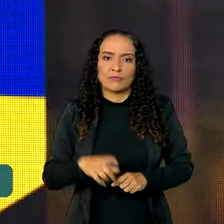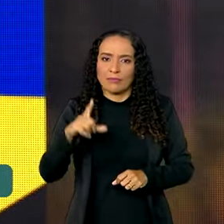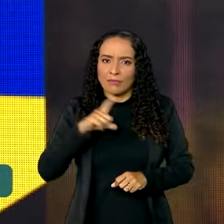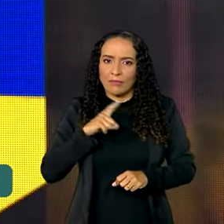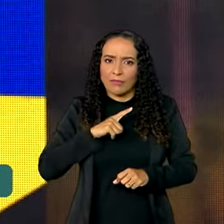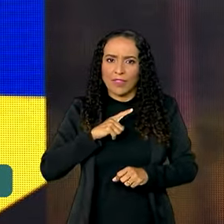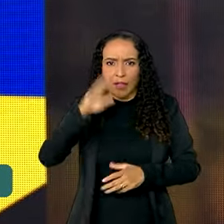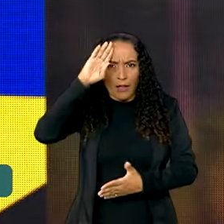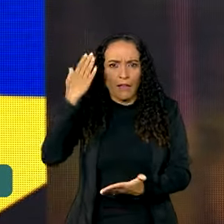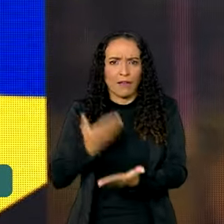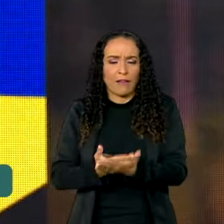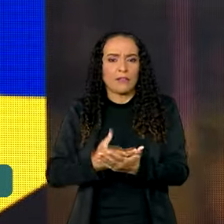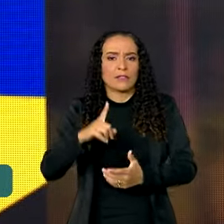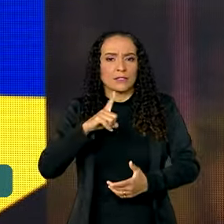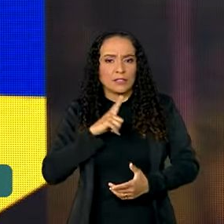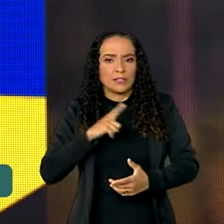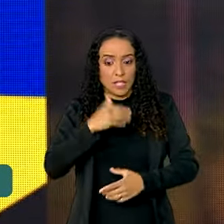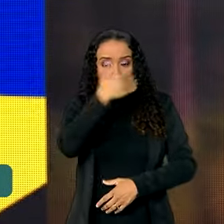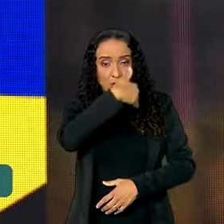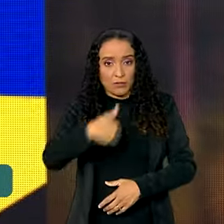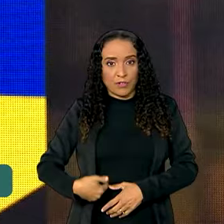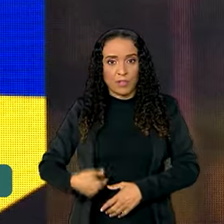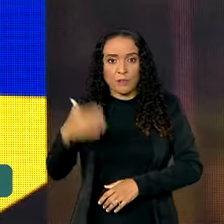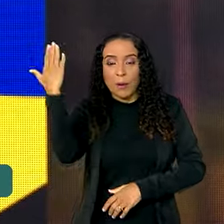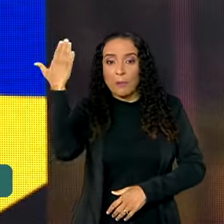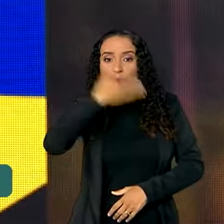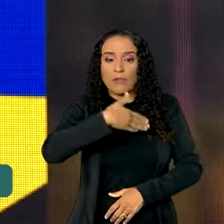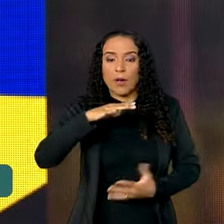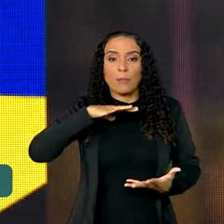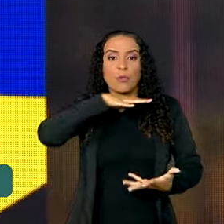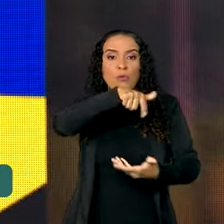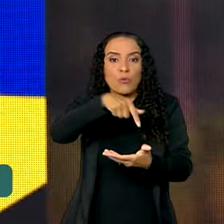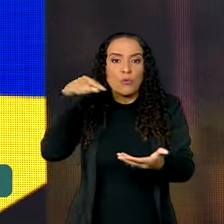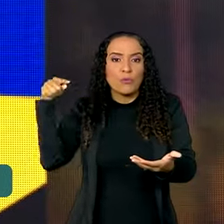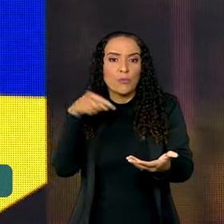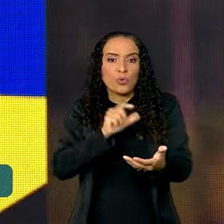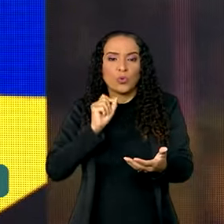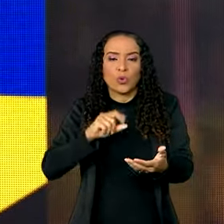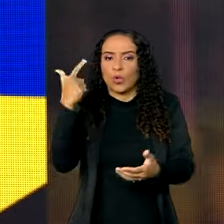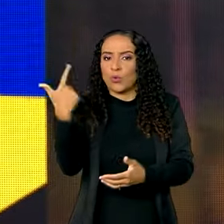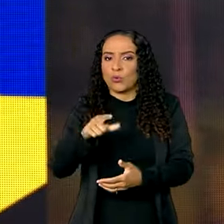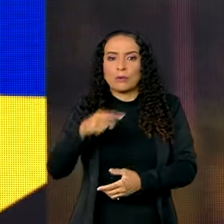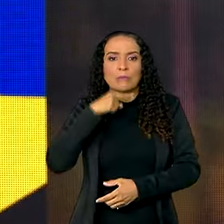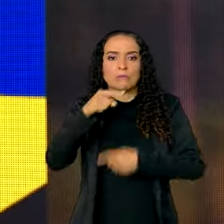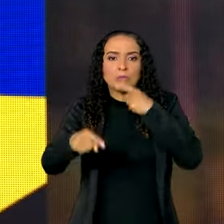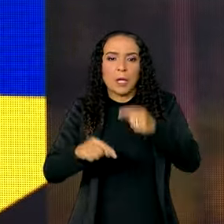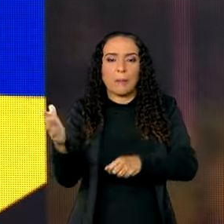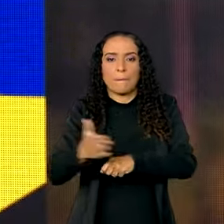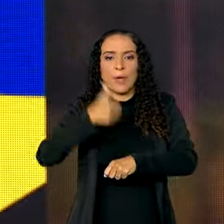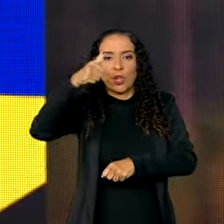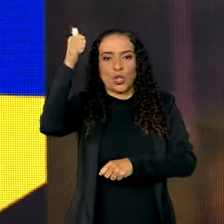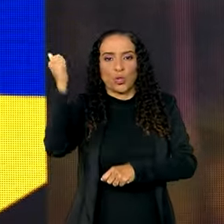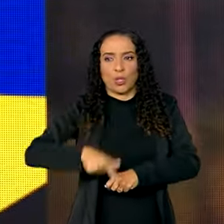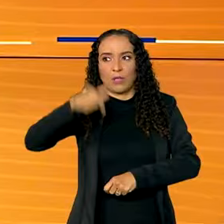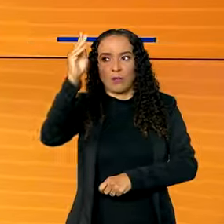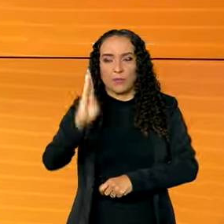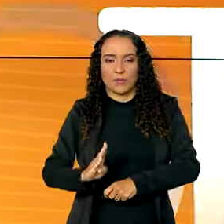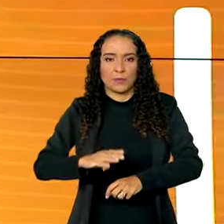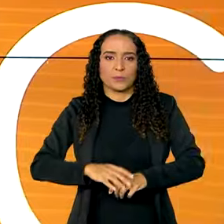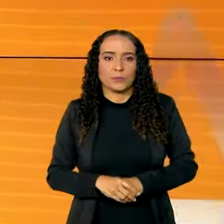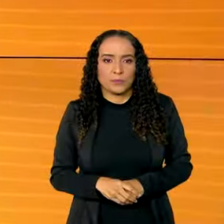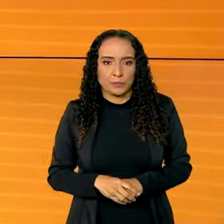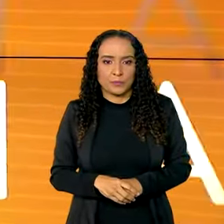tem credibilidade e tem governo para provar ao mundo que não existe ninguém melhor do que o Brasil.